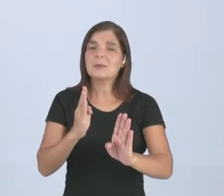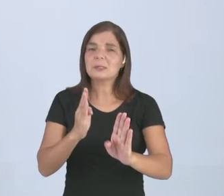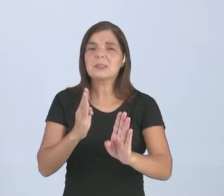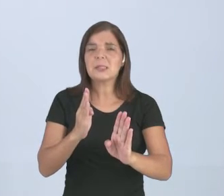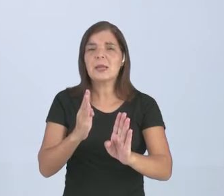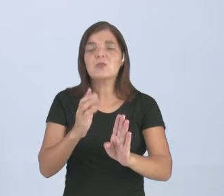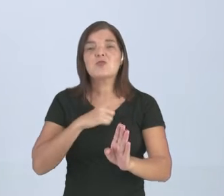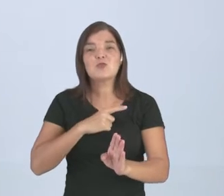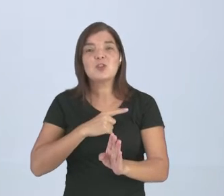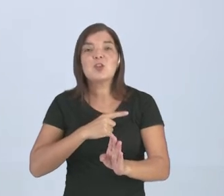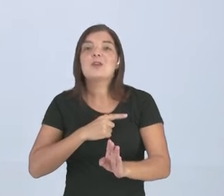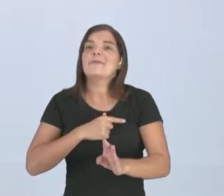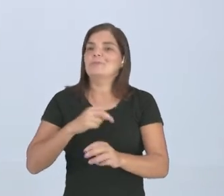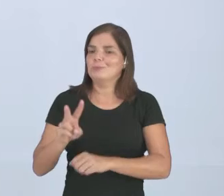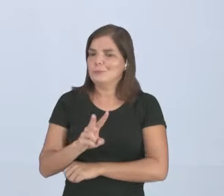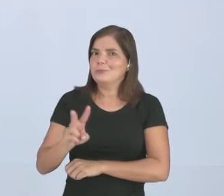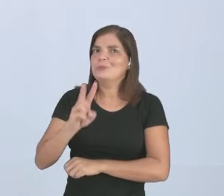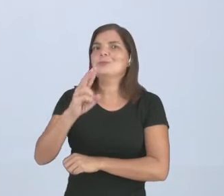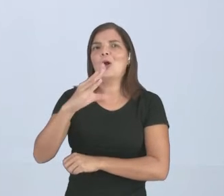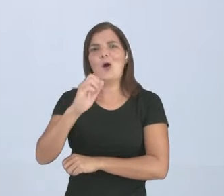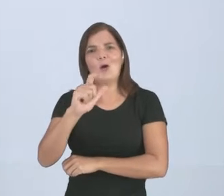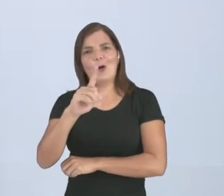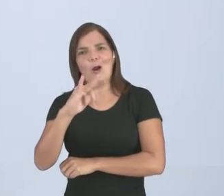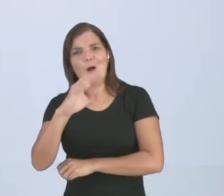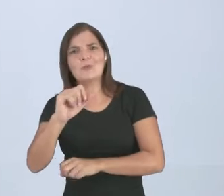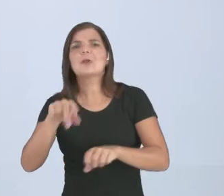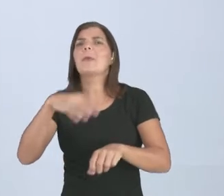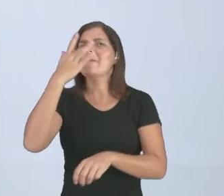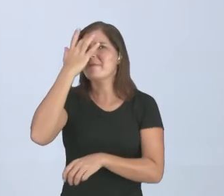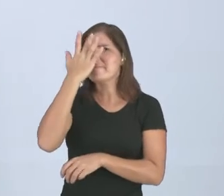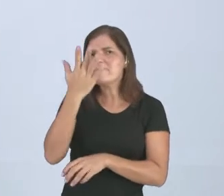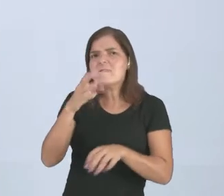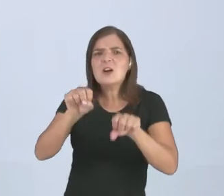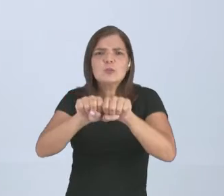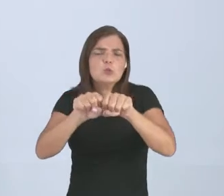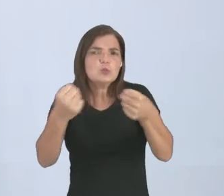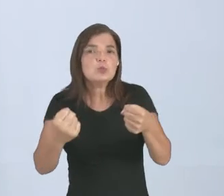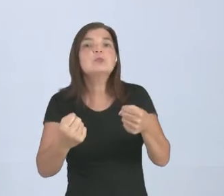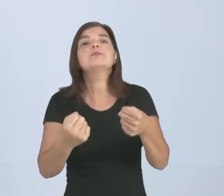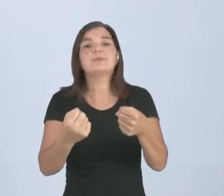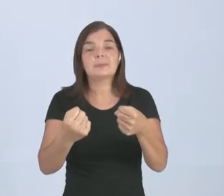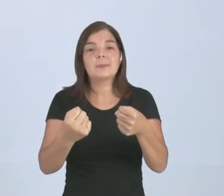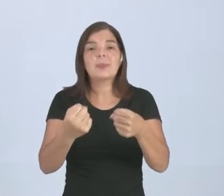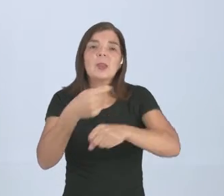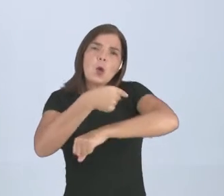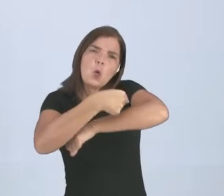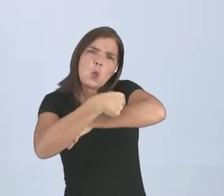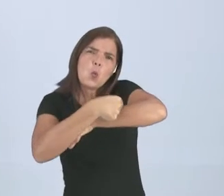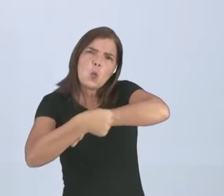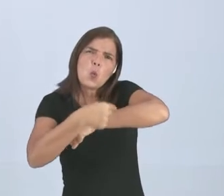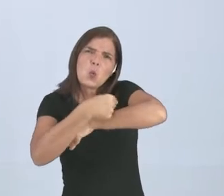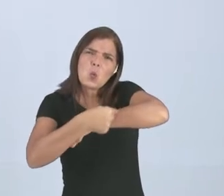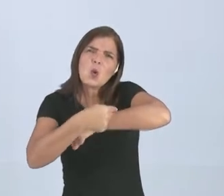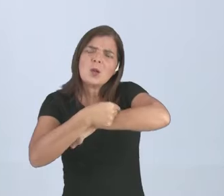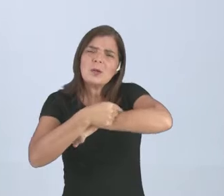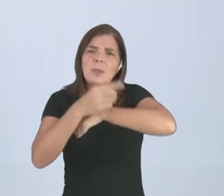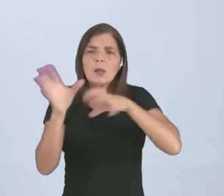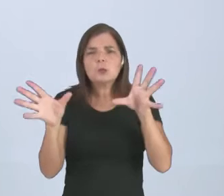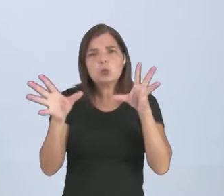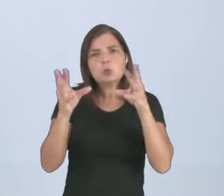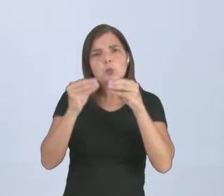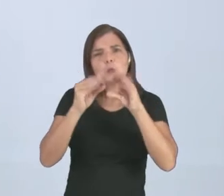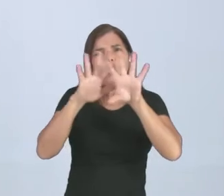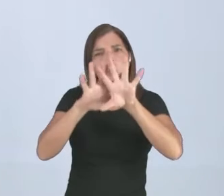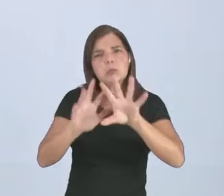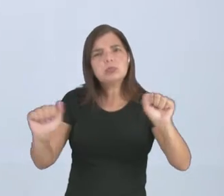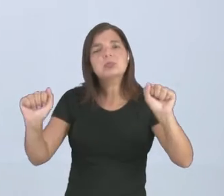cálcio, então para fraturar é mais fácil, né? Se cortar é mais difícil, passará, leva mais